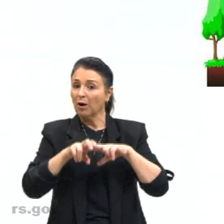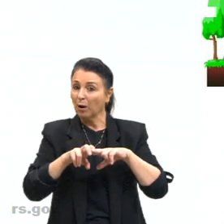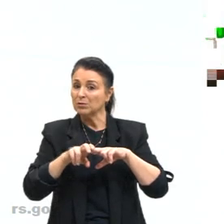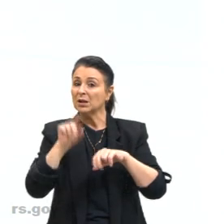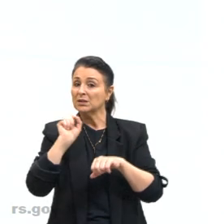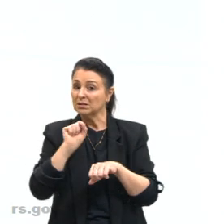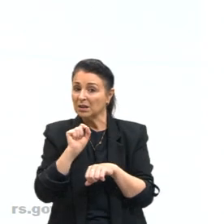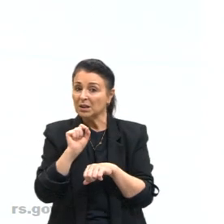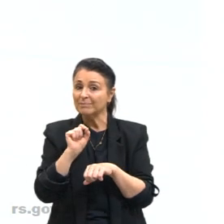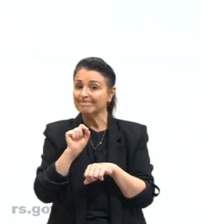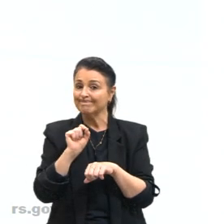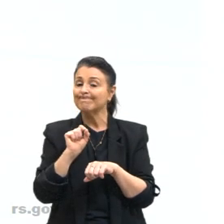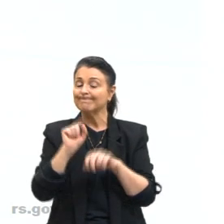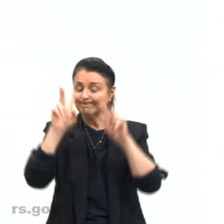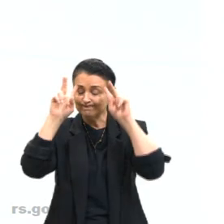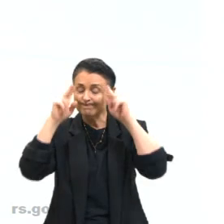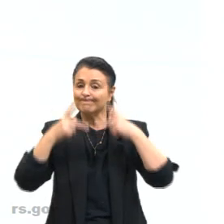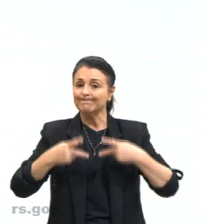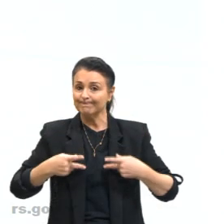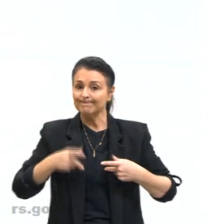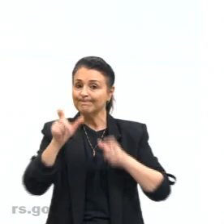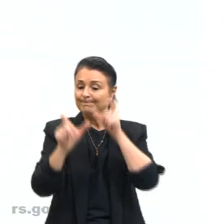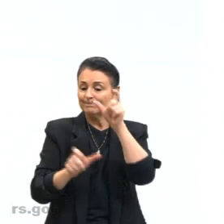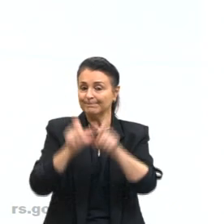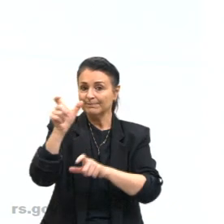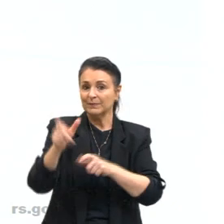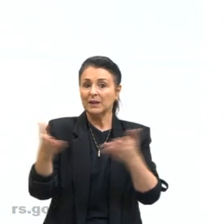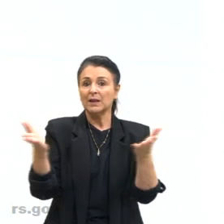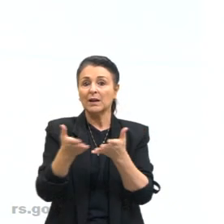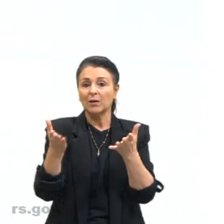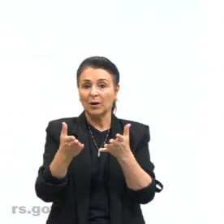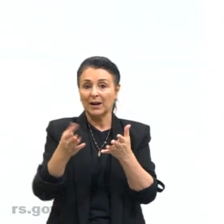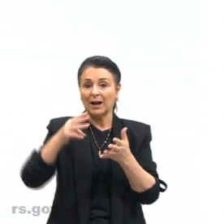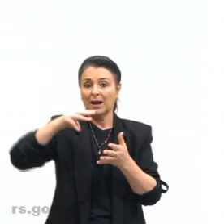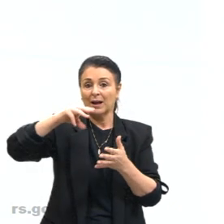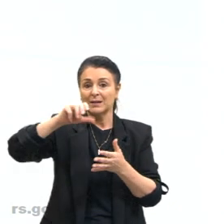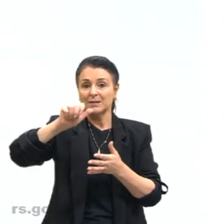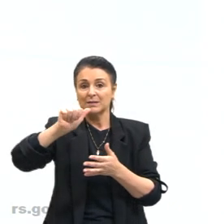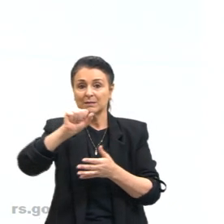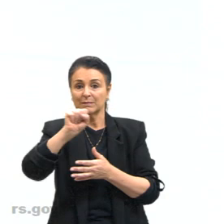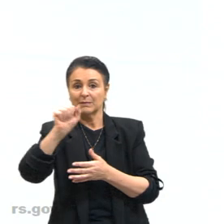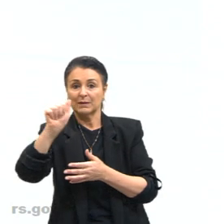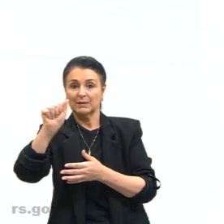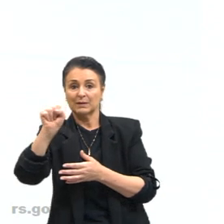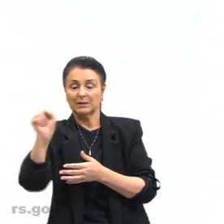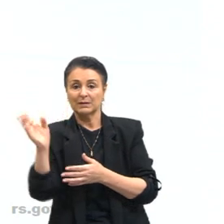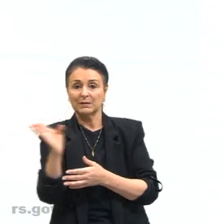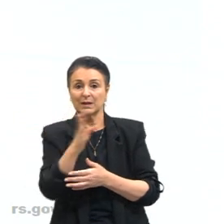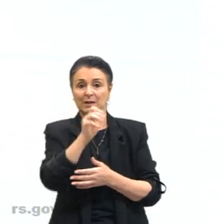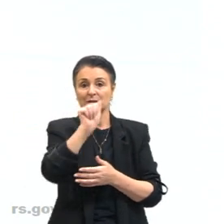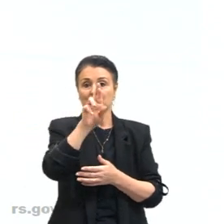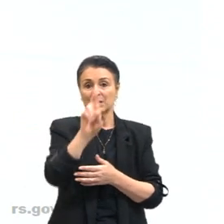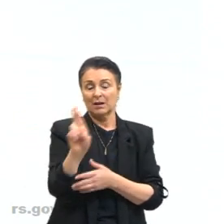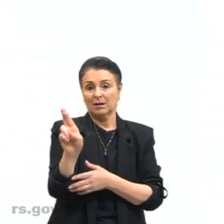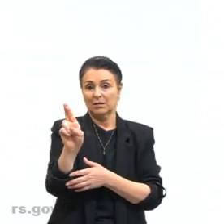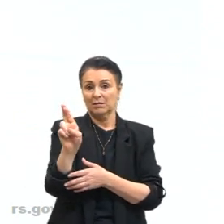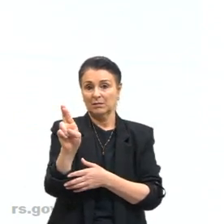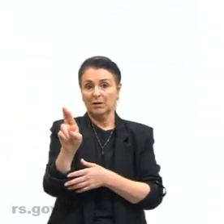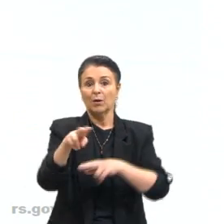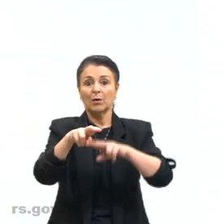vamos dar continuidade então? E aí nós entramos nas massas de ar, certo? Proporções gasosas de temperação e